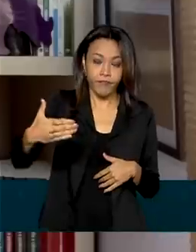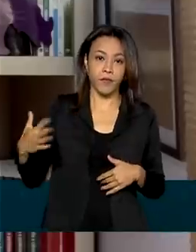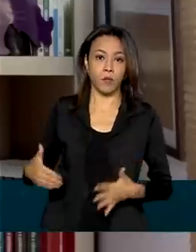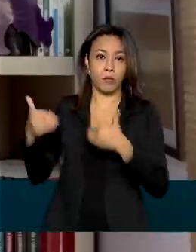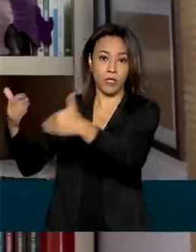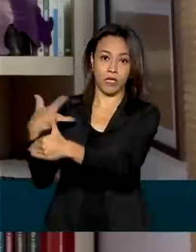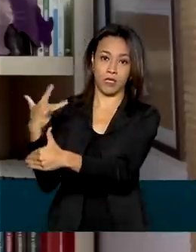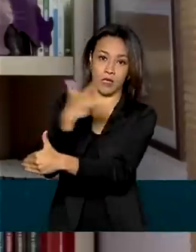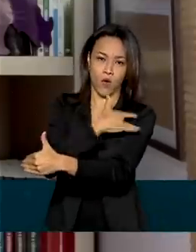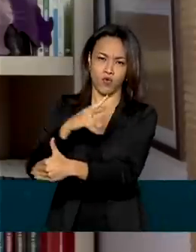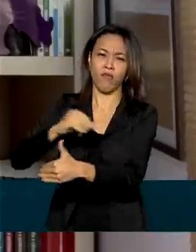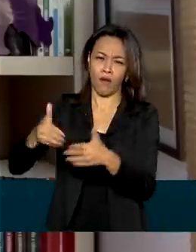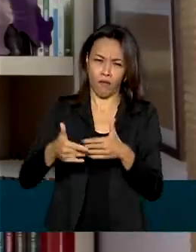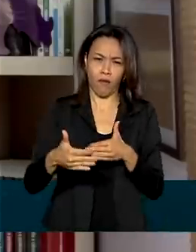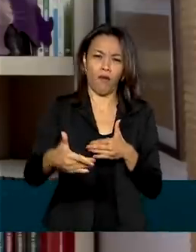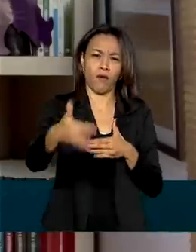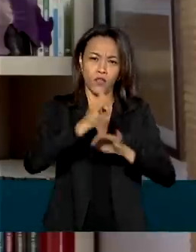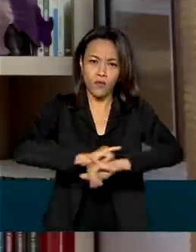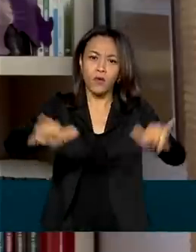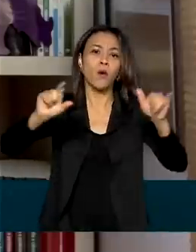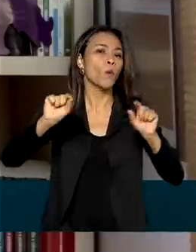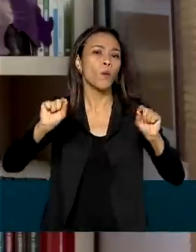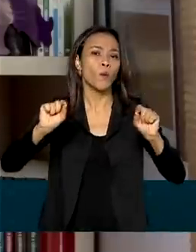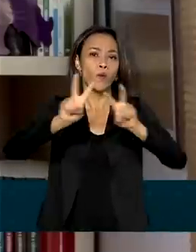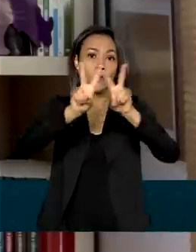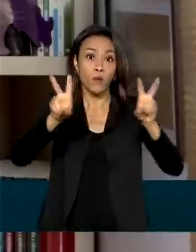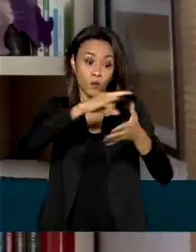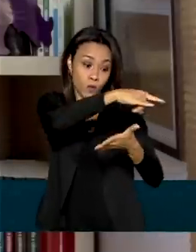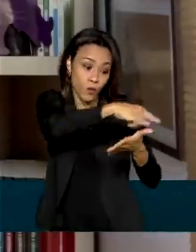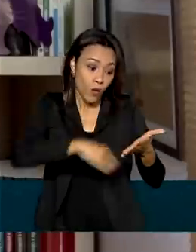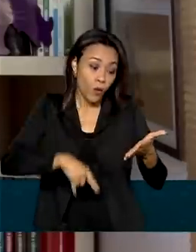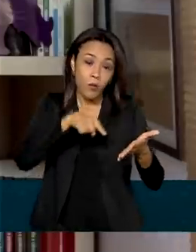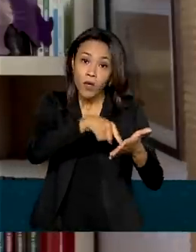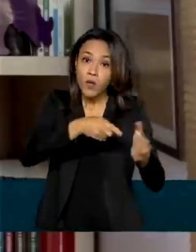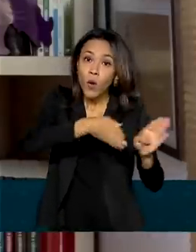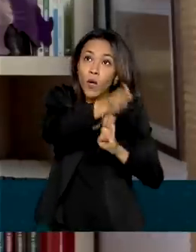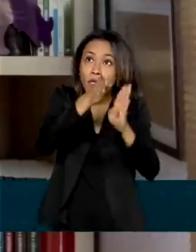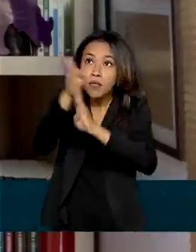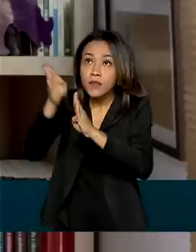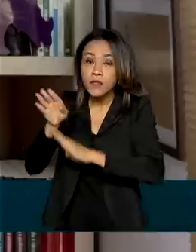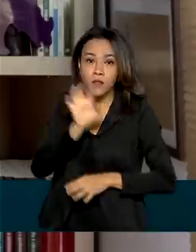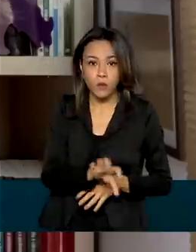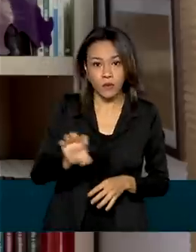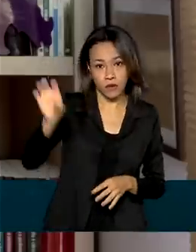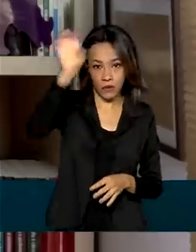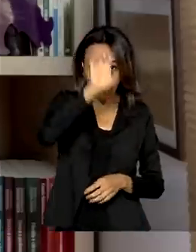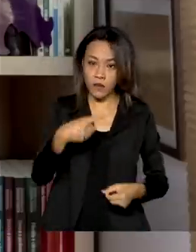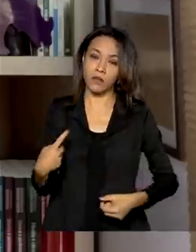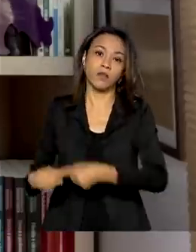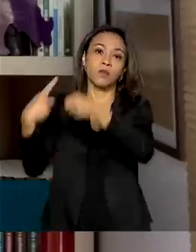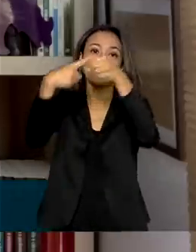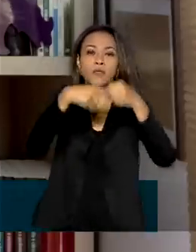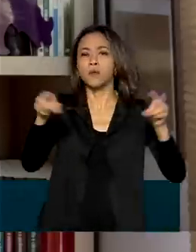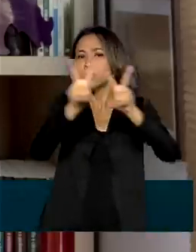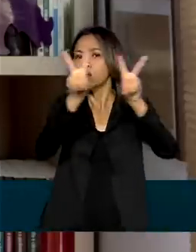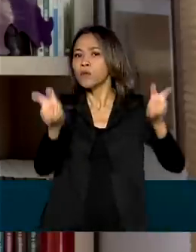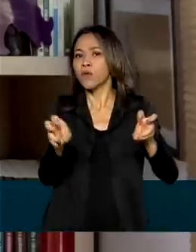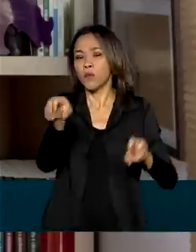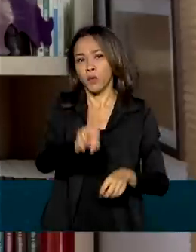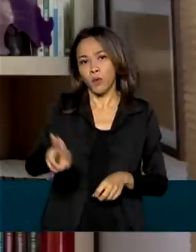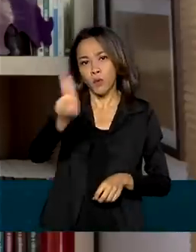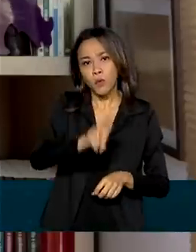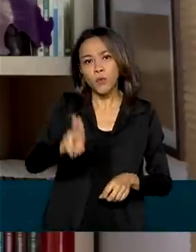deve divulgar um documento com recomendações para todos os estados e municípios em relação ao uso de